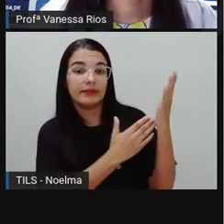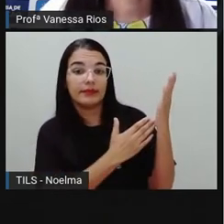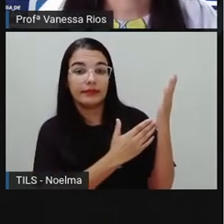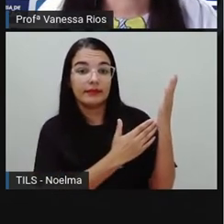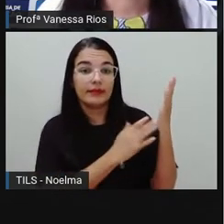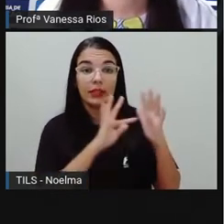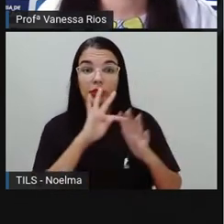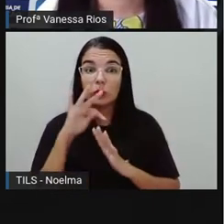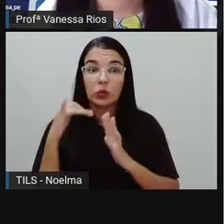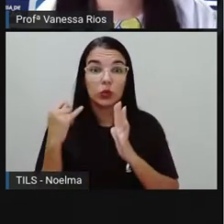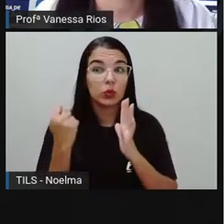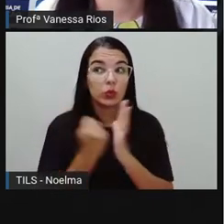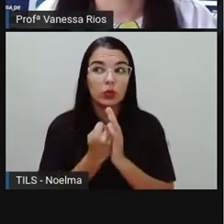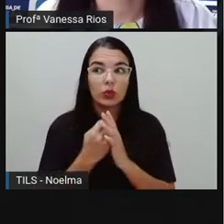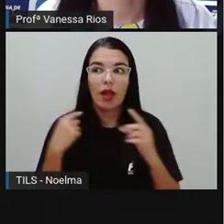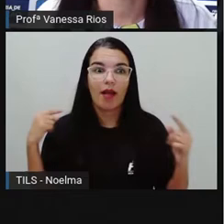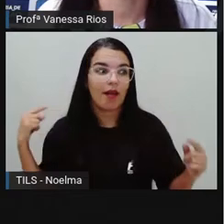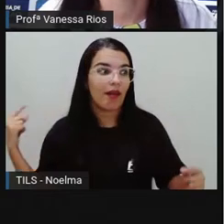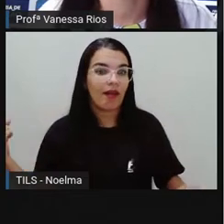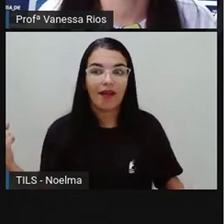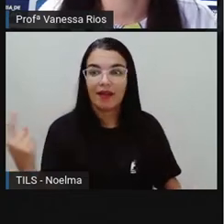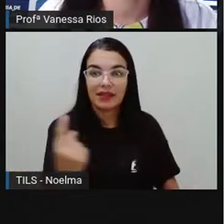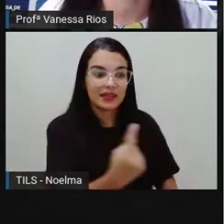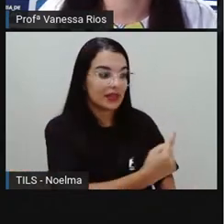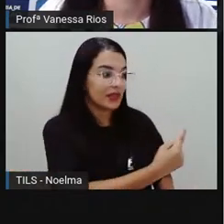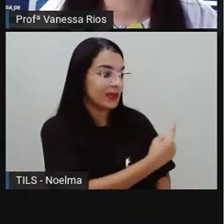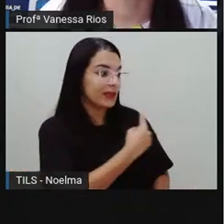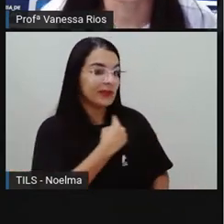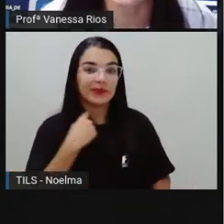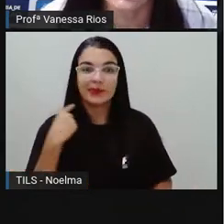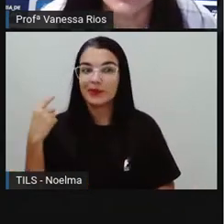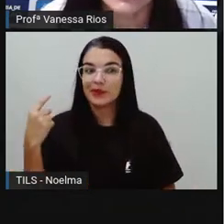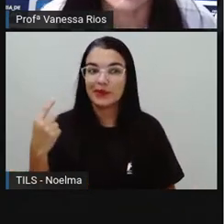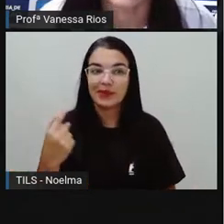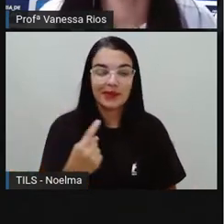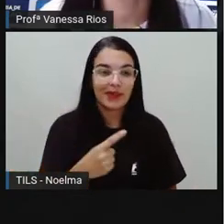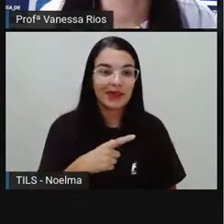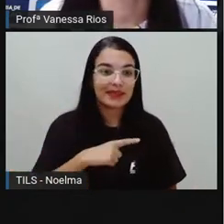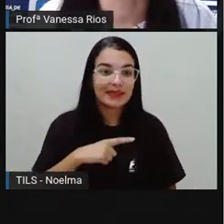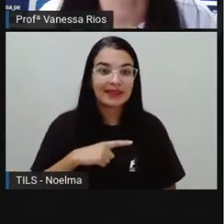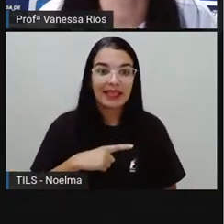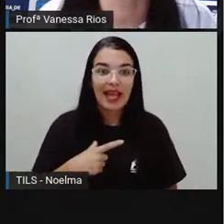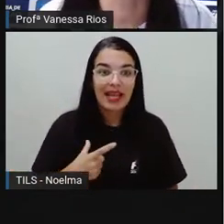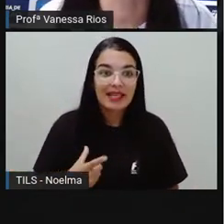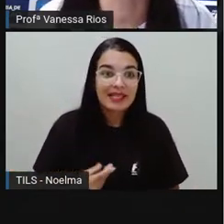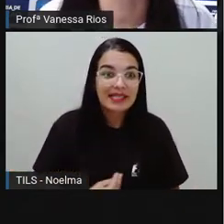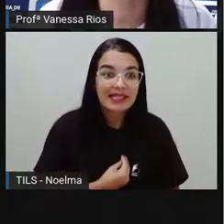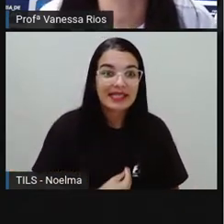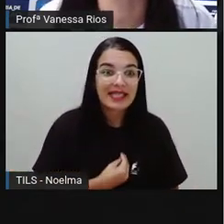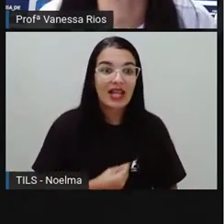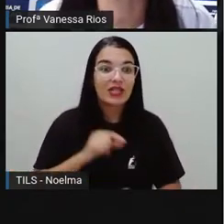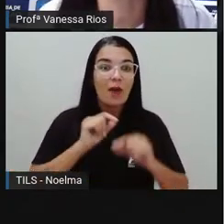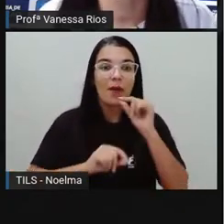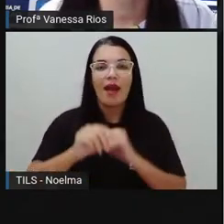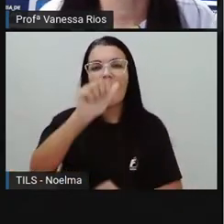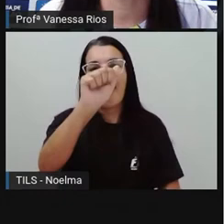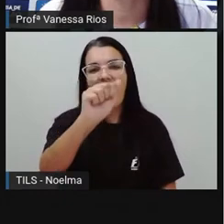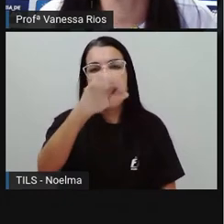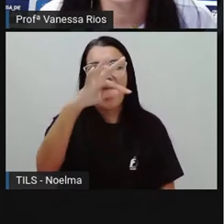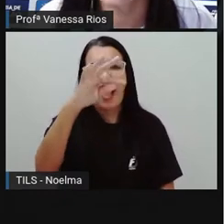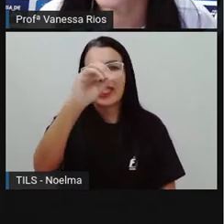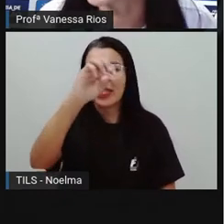Tudo que existe ao nosso redor é feito de átomos. Isso, átomos são aí minúsculas